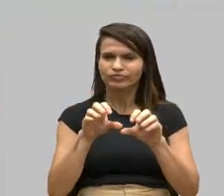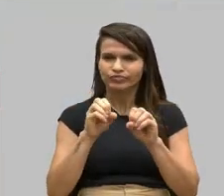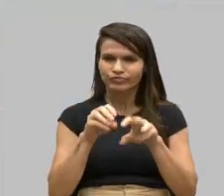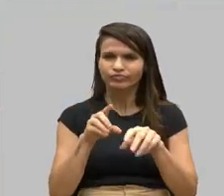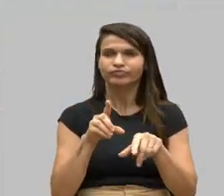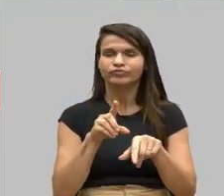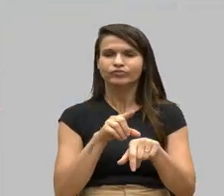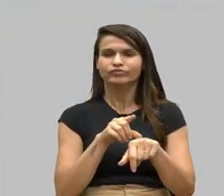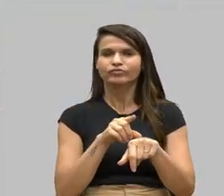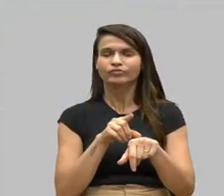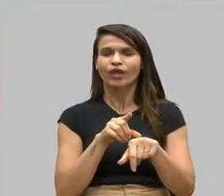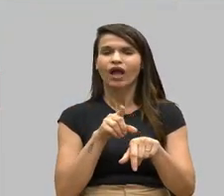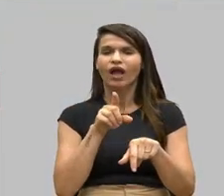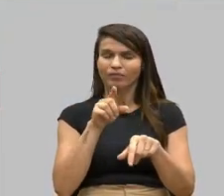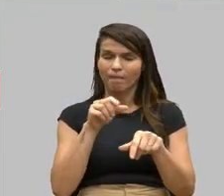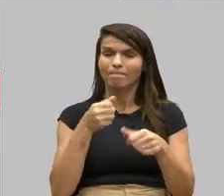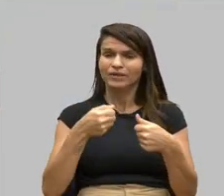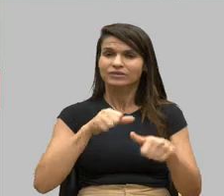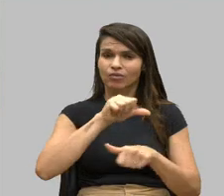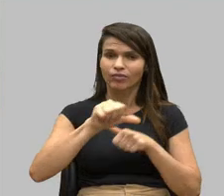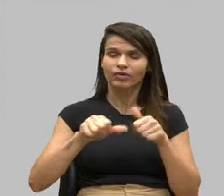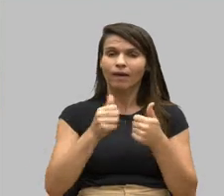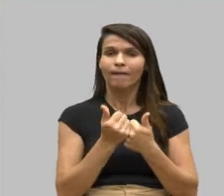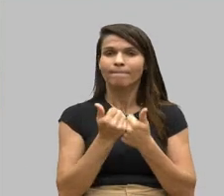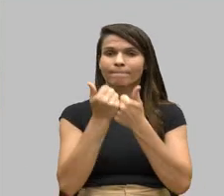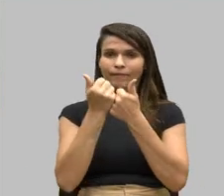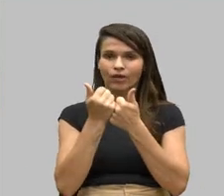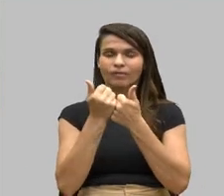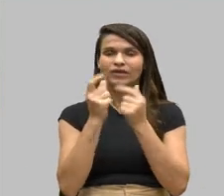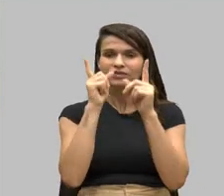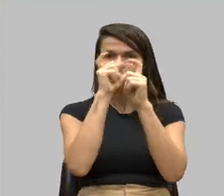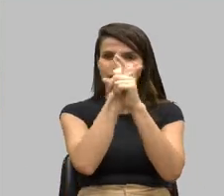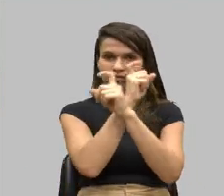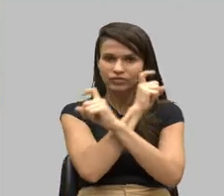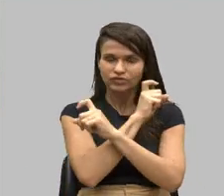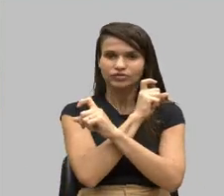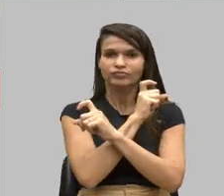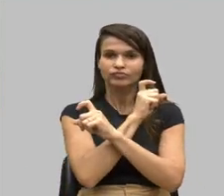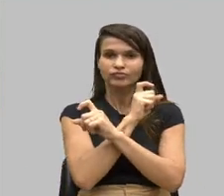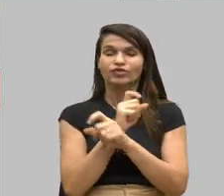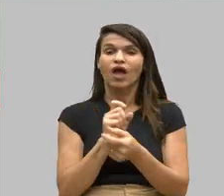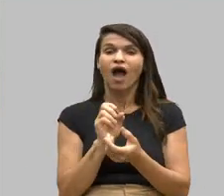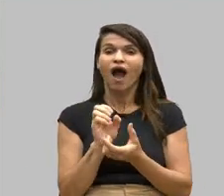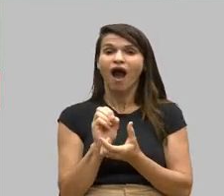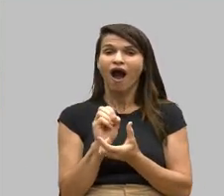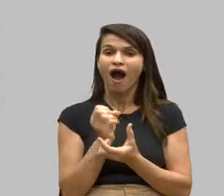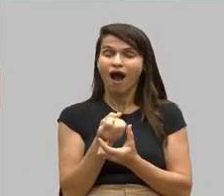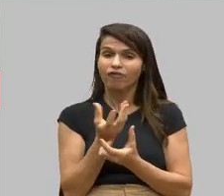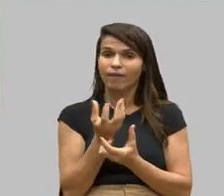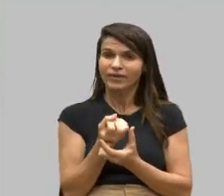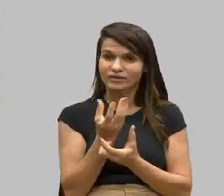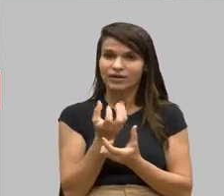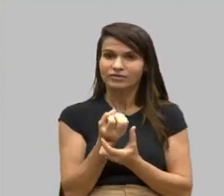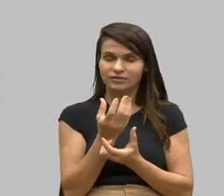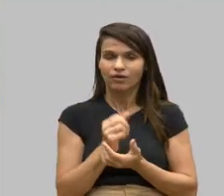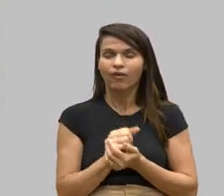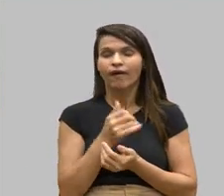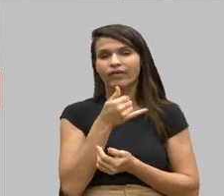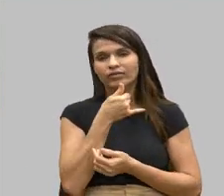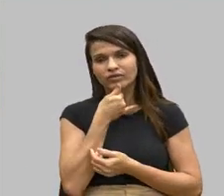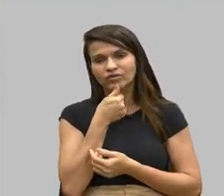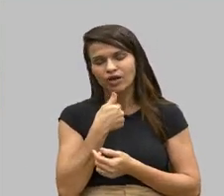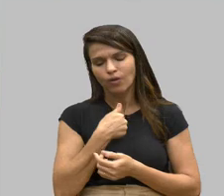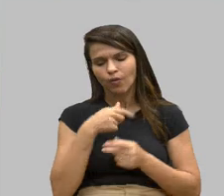que contribuem para essa dificuldade de alfabetização. Então, é muito triste. Eu, como